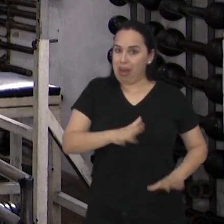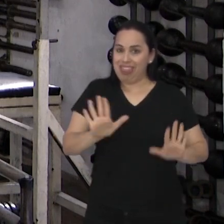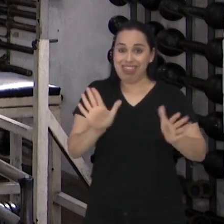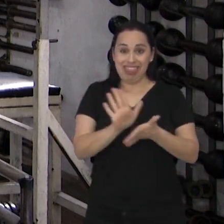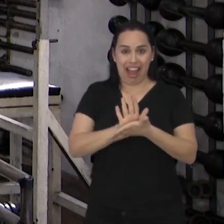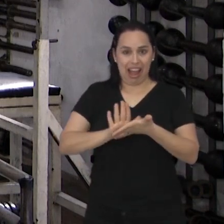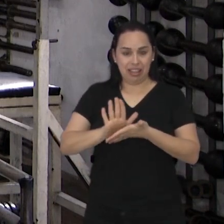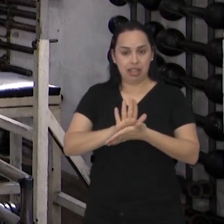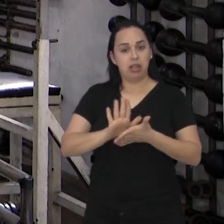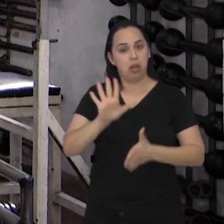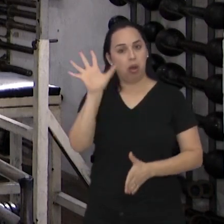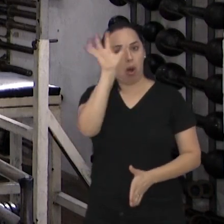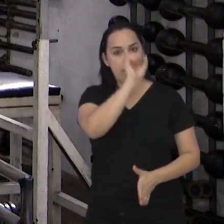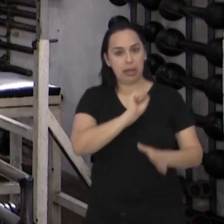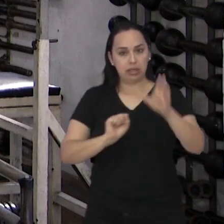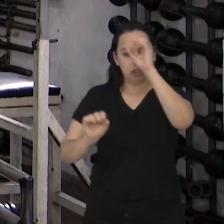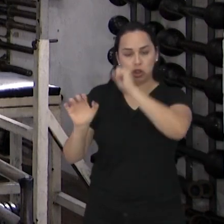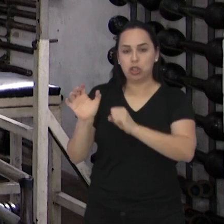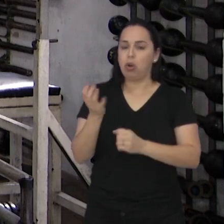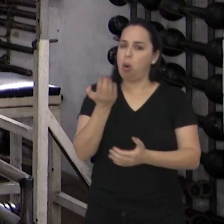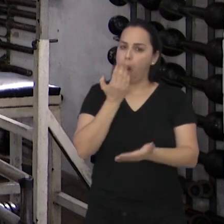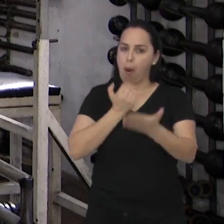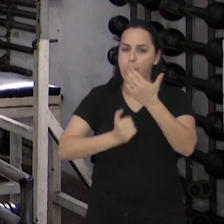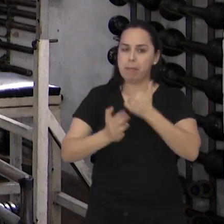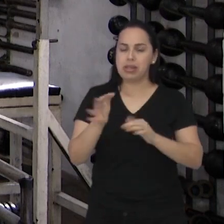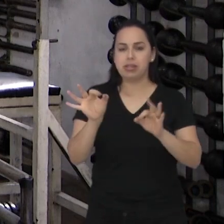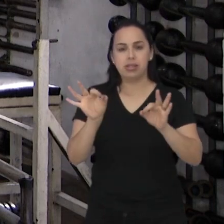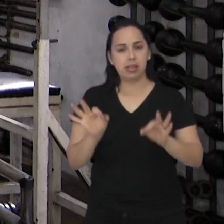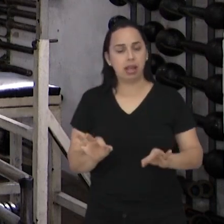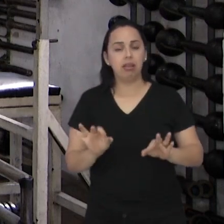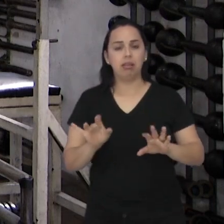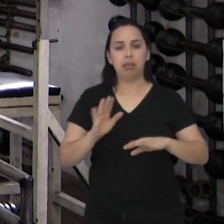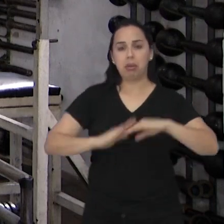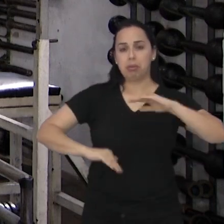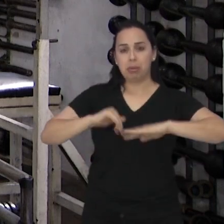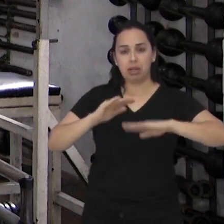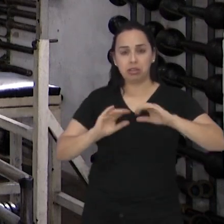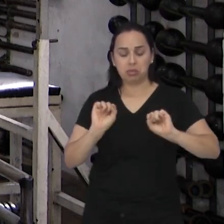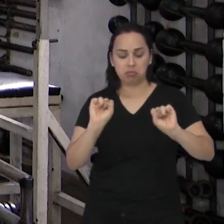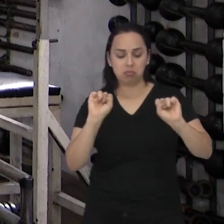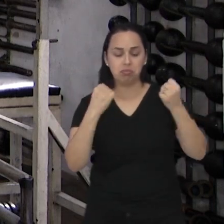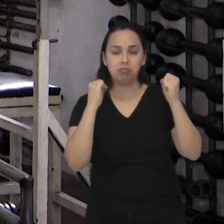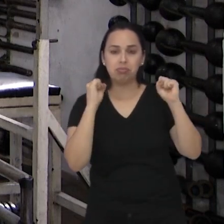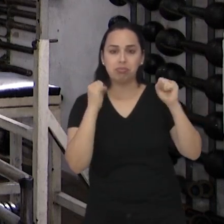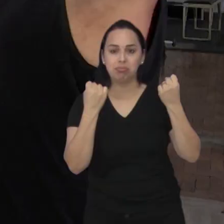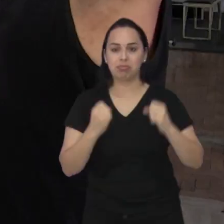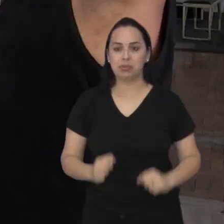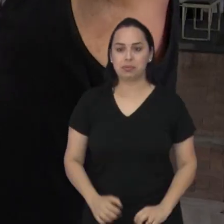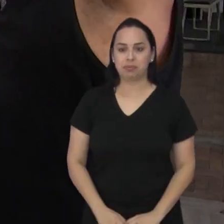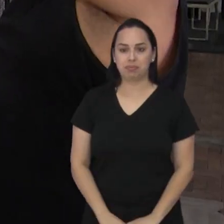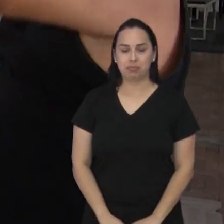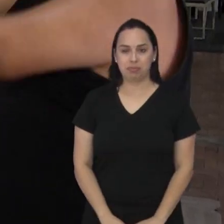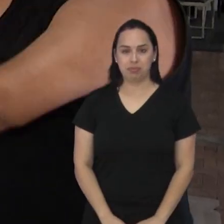Simplesmente aprendendo uma alimentação adequada e praticando exercícios.